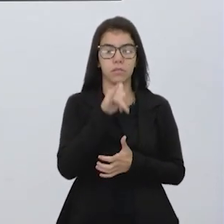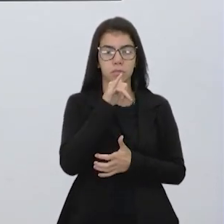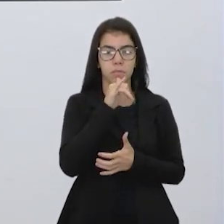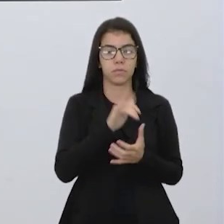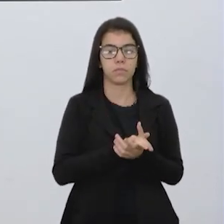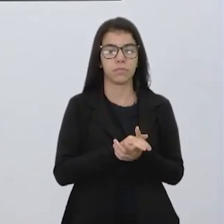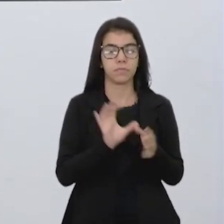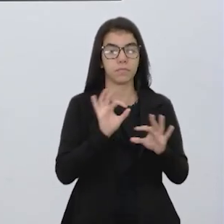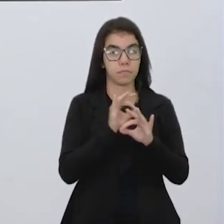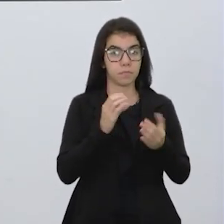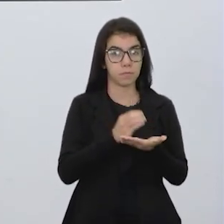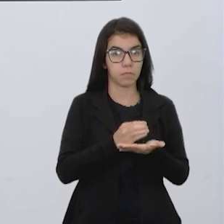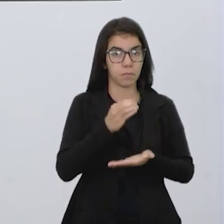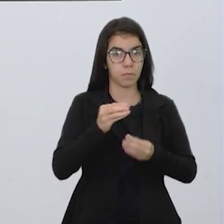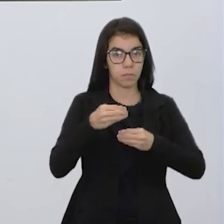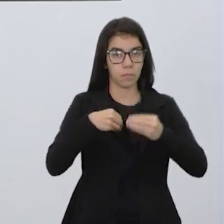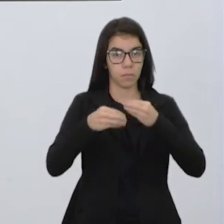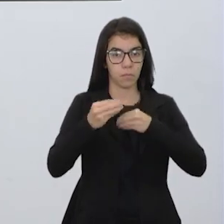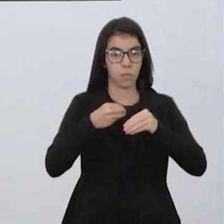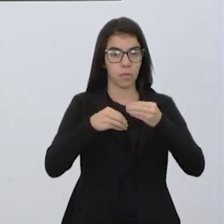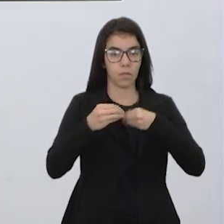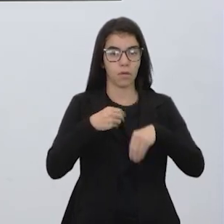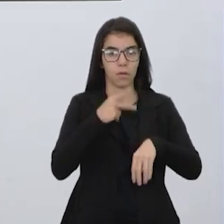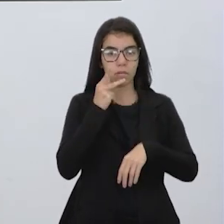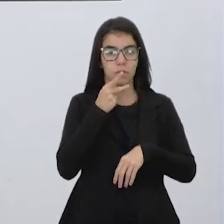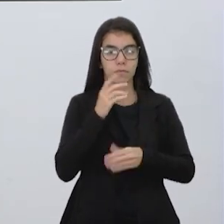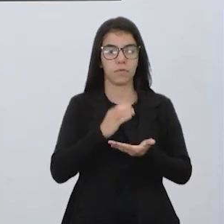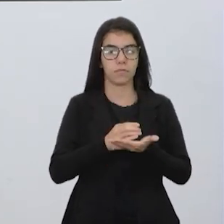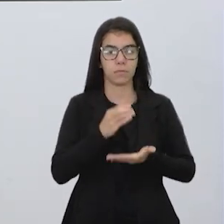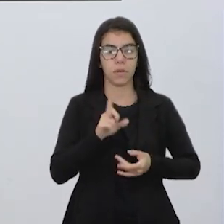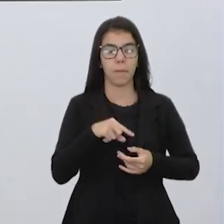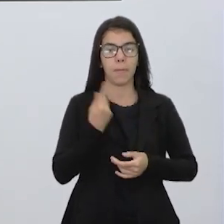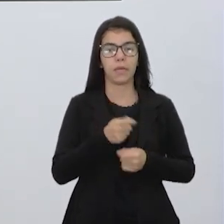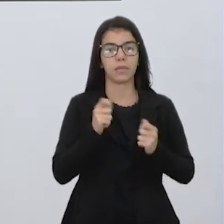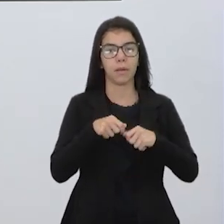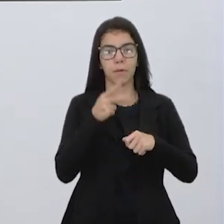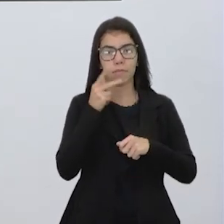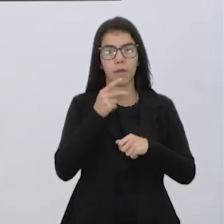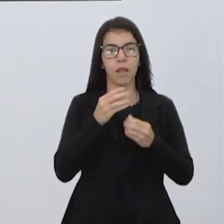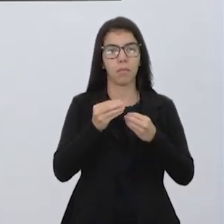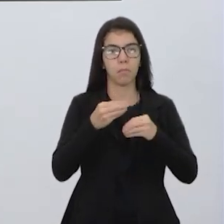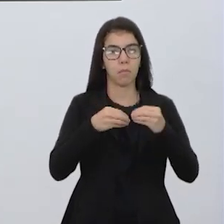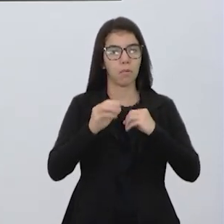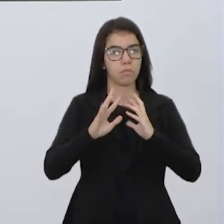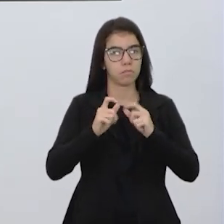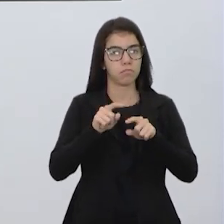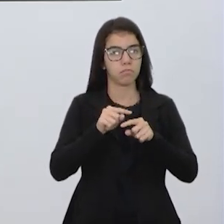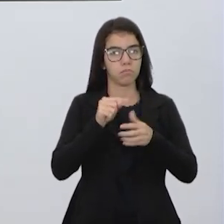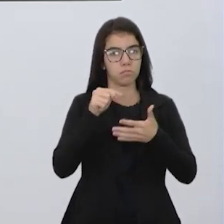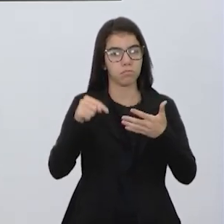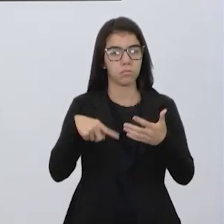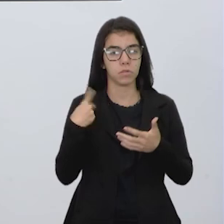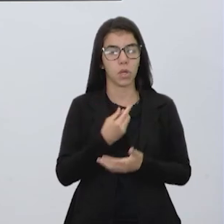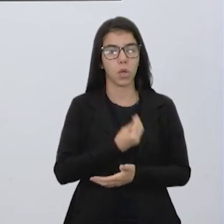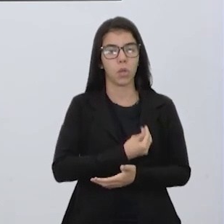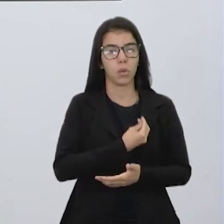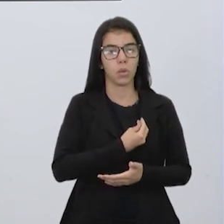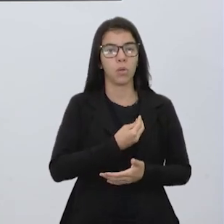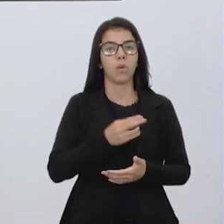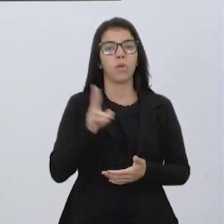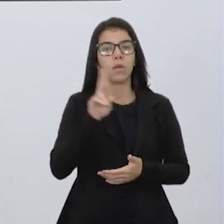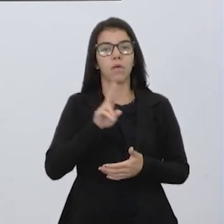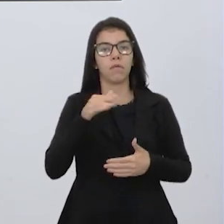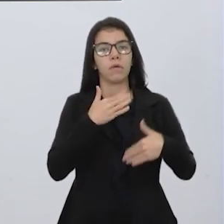simples garrafa, né? Eu estou falando de garrafa, mas a gente pode falar de plástico no geral, né? Que a gente usa no nosso dia a dia